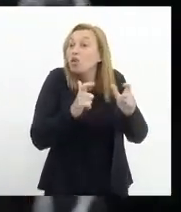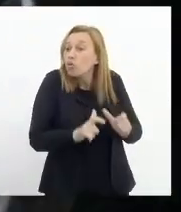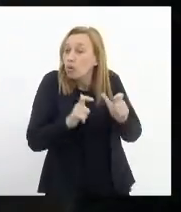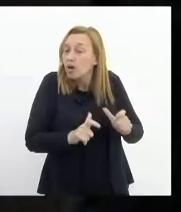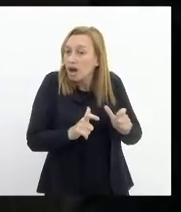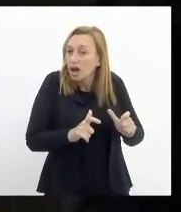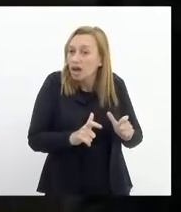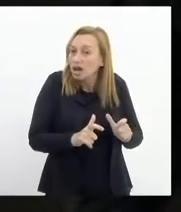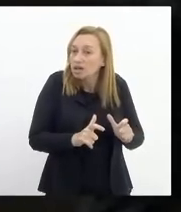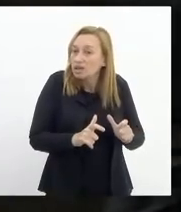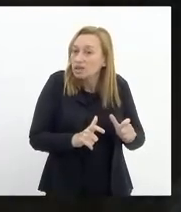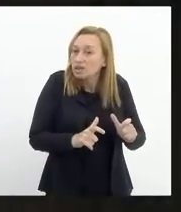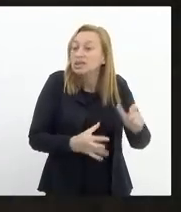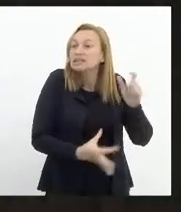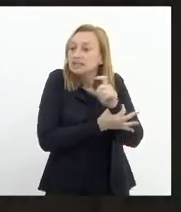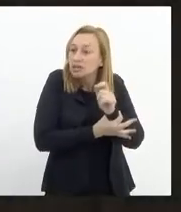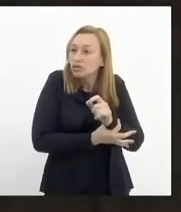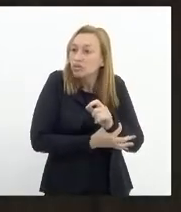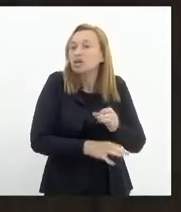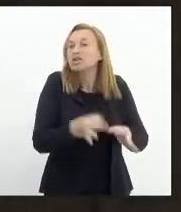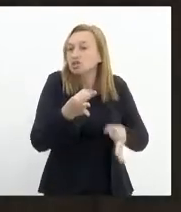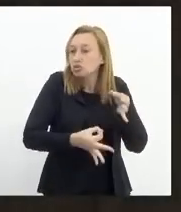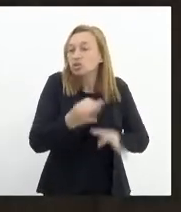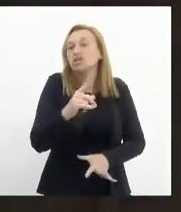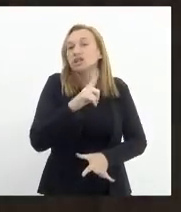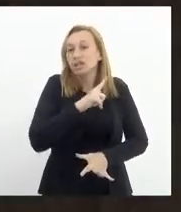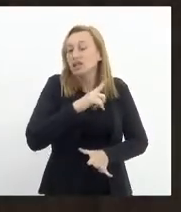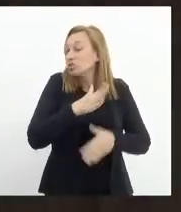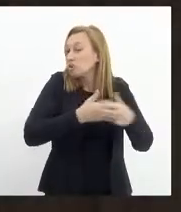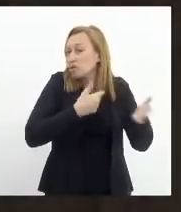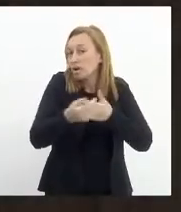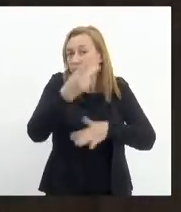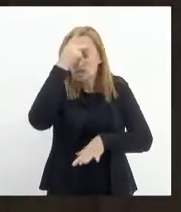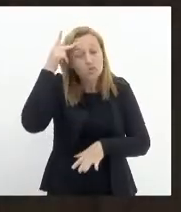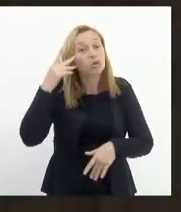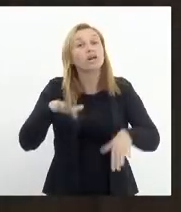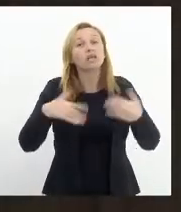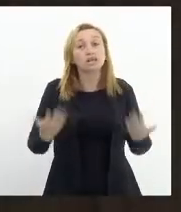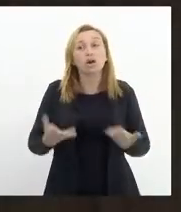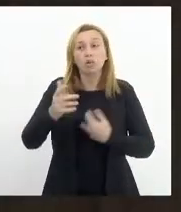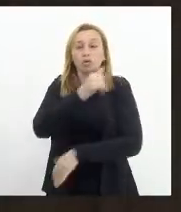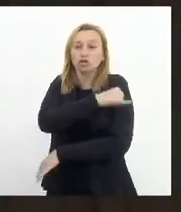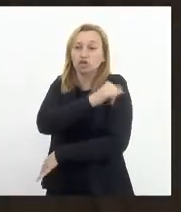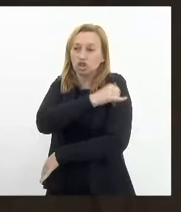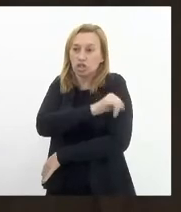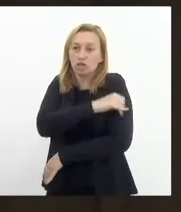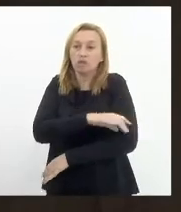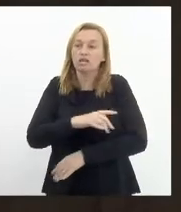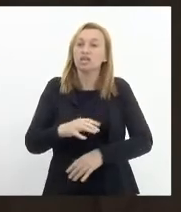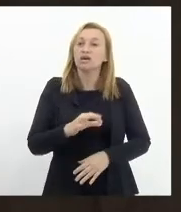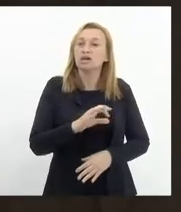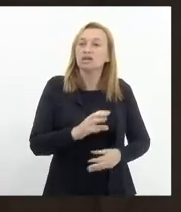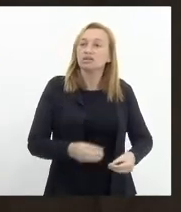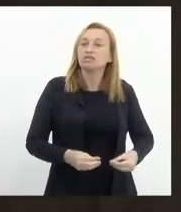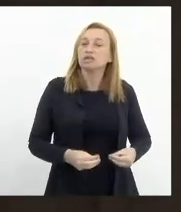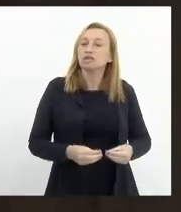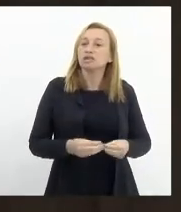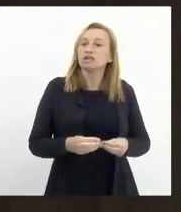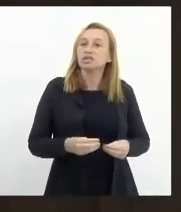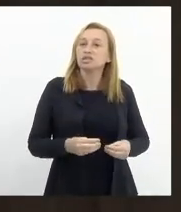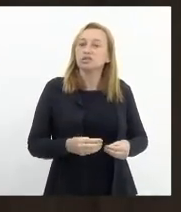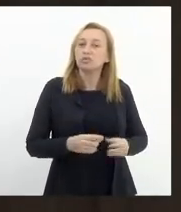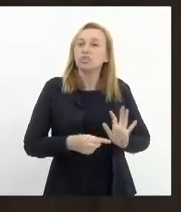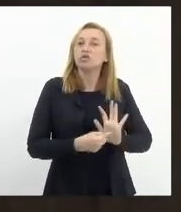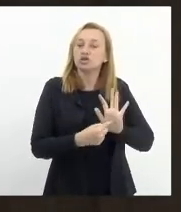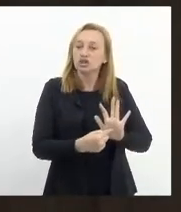que garante a segurança jurídica de quem quer que seja. Então, o Rio de Janeiro, garantir a segurança jurídica daquele que se